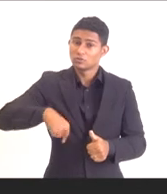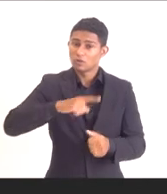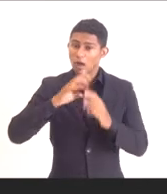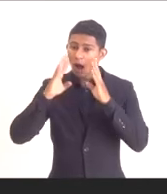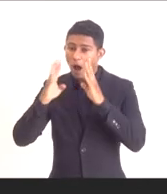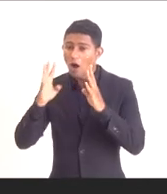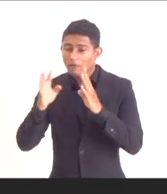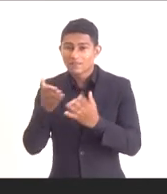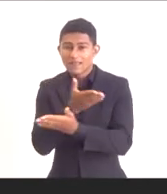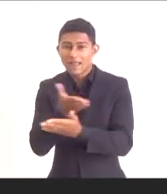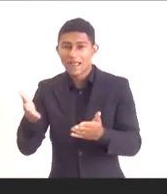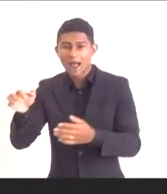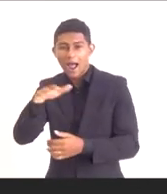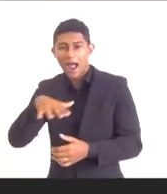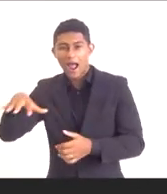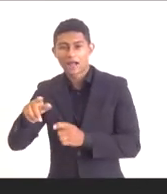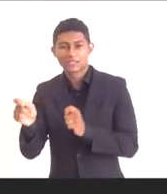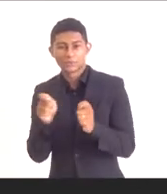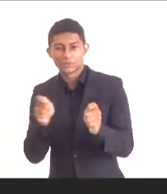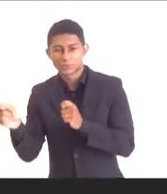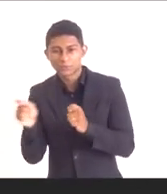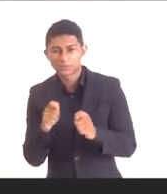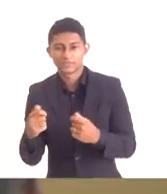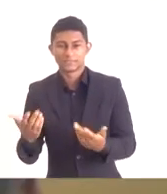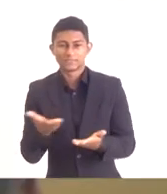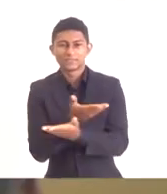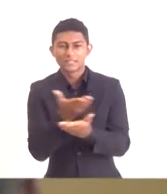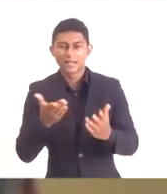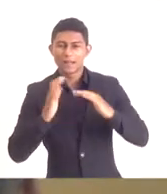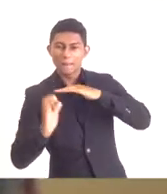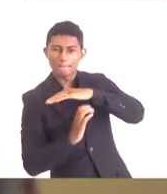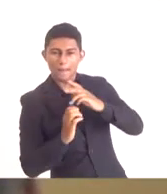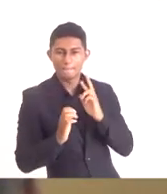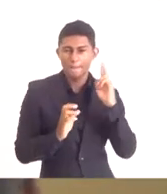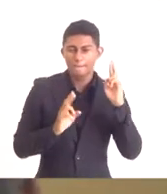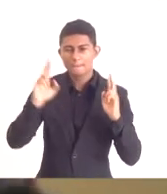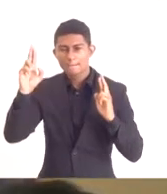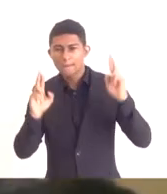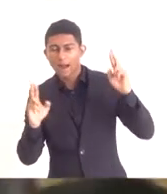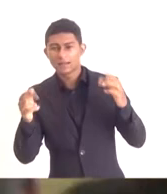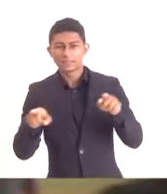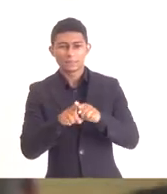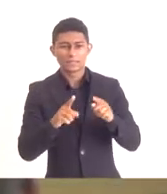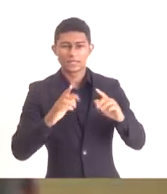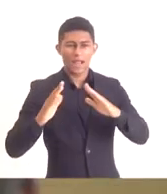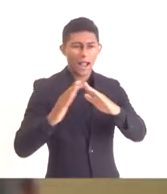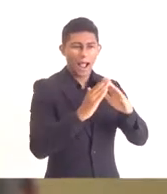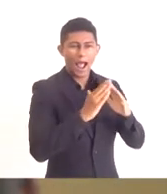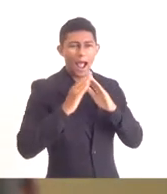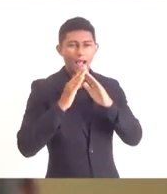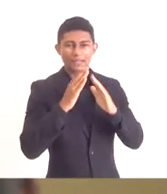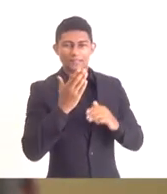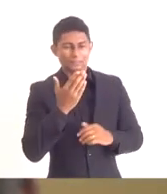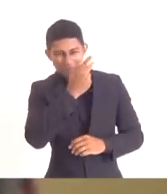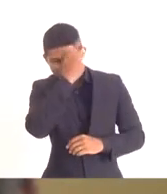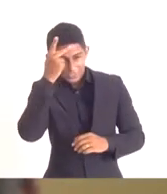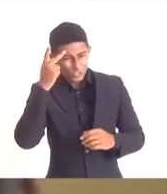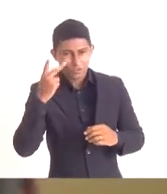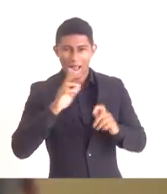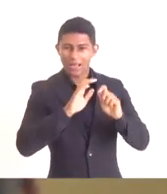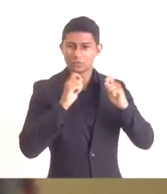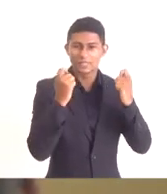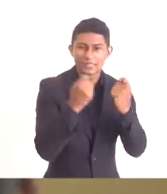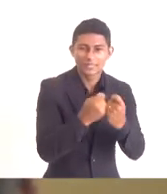da área da economia, os empreendedores, os representantes das associações, das entidades,